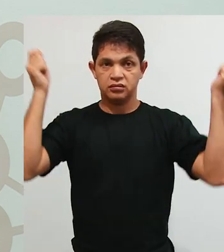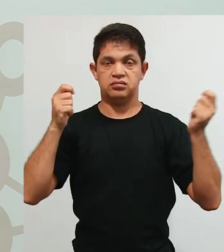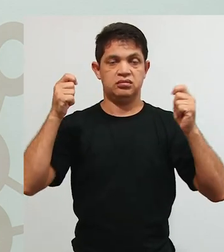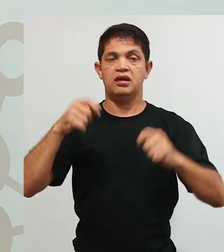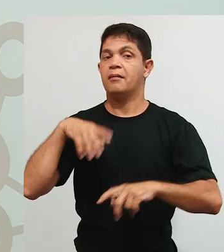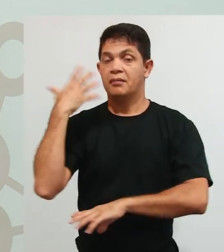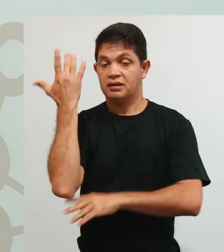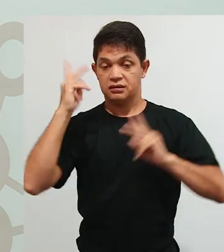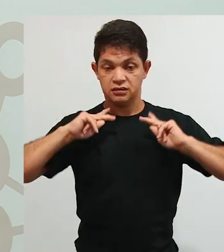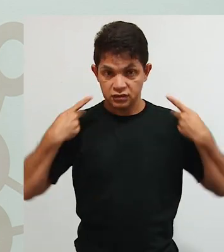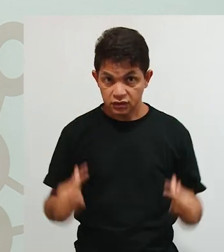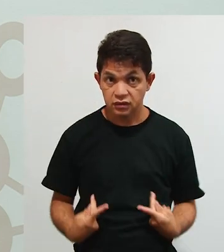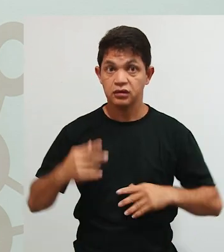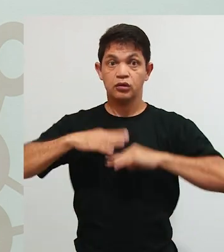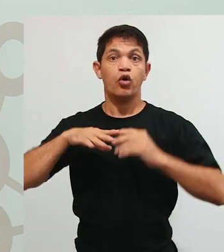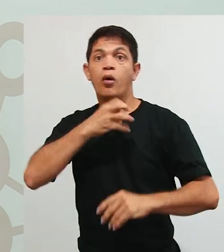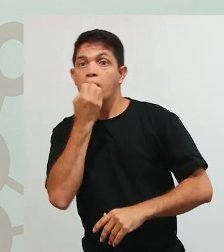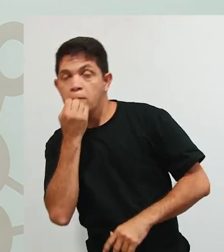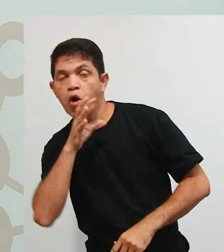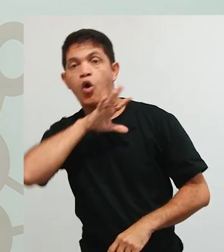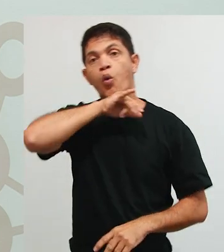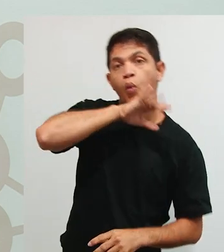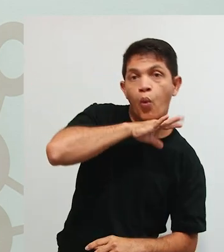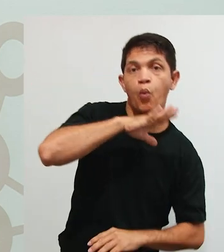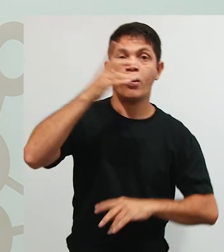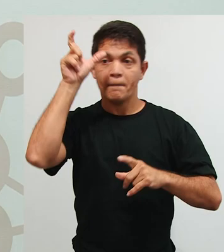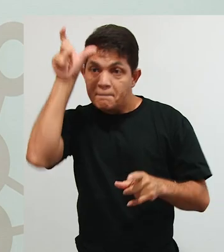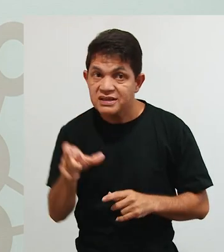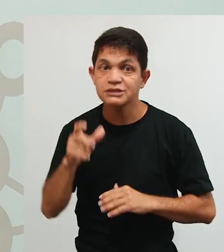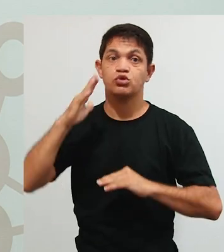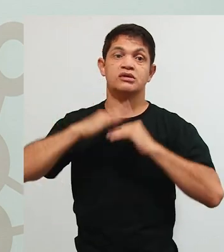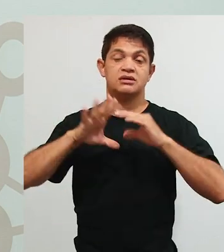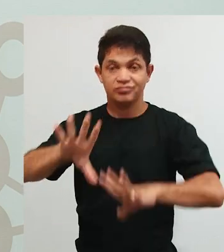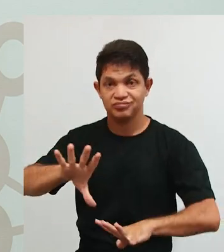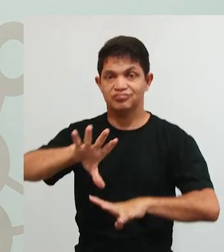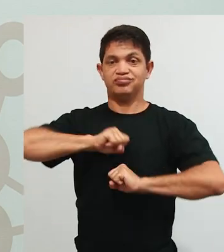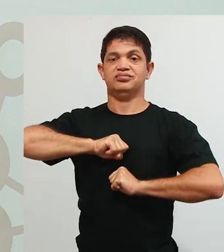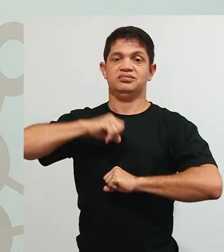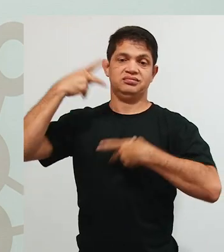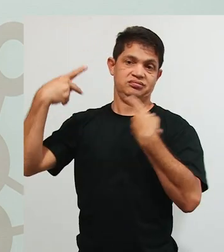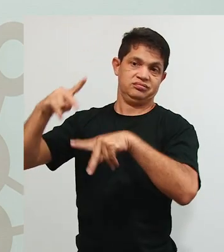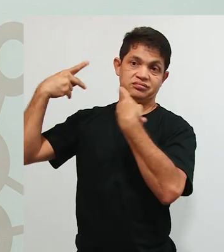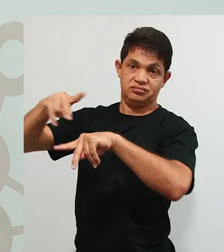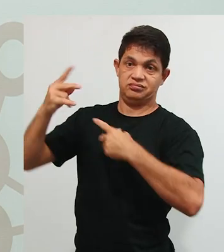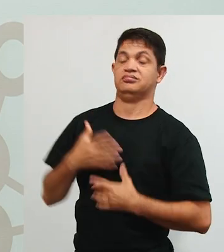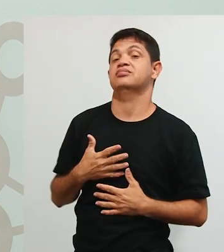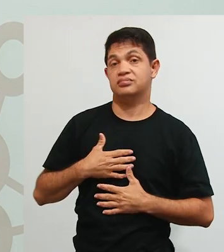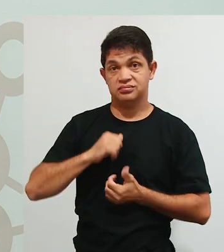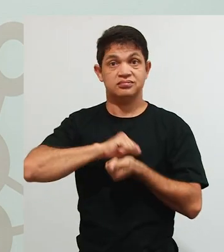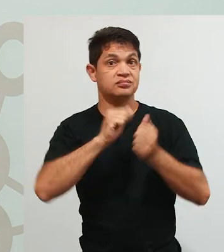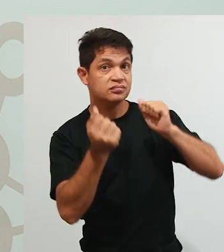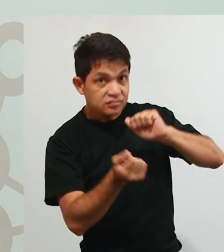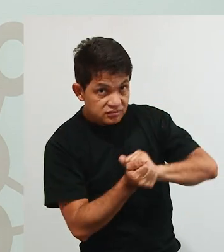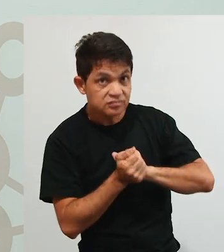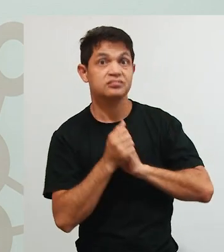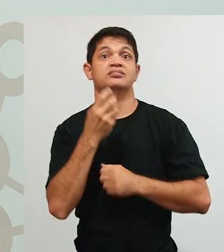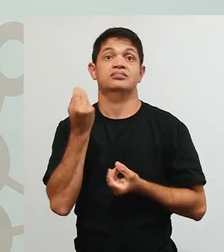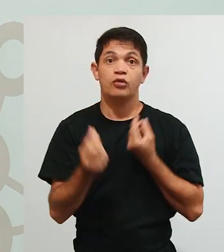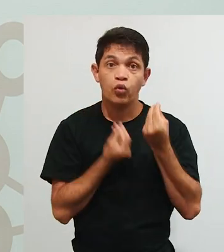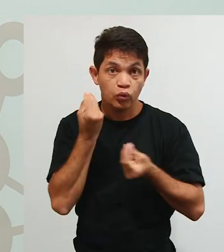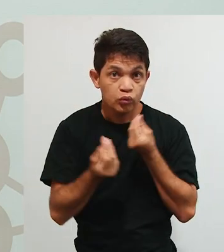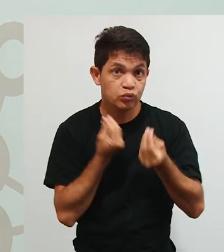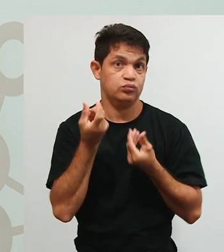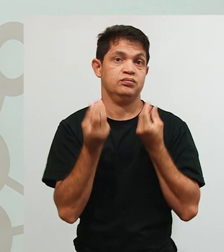é naturalmente bom ou ruim. Ele já nasce. E o ambiente pouco vai interferir nisso. Então, esse